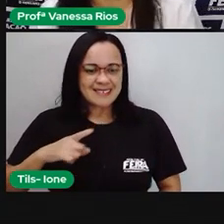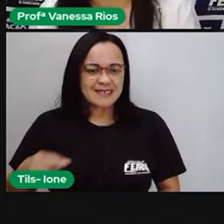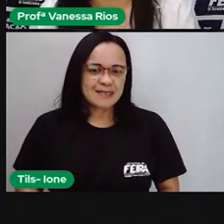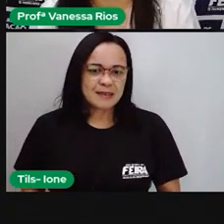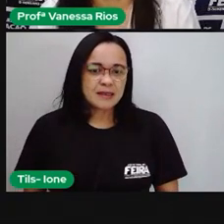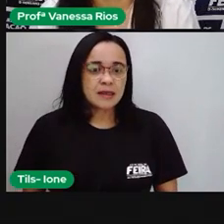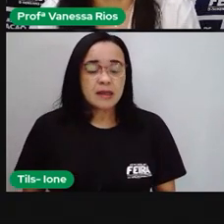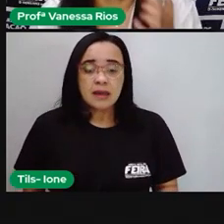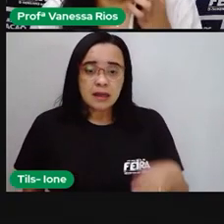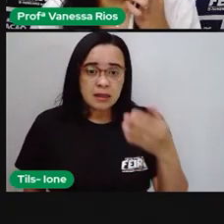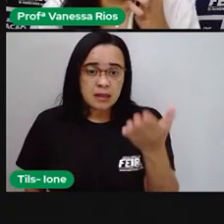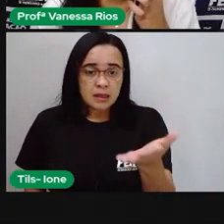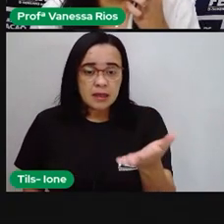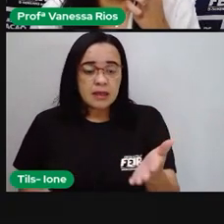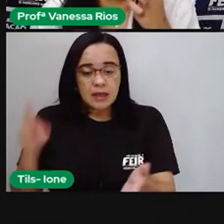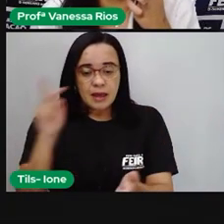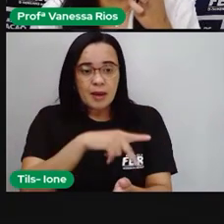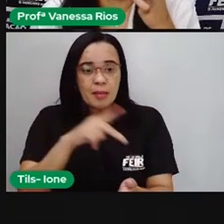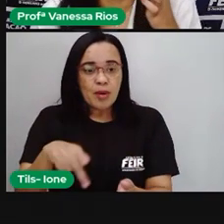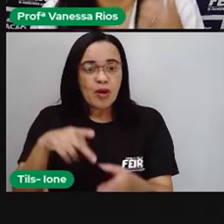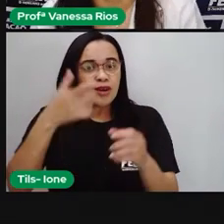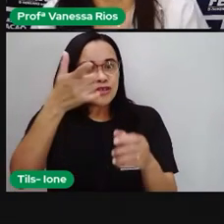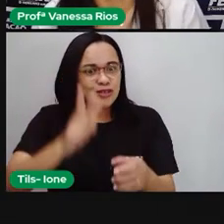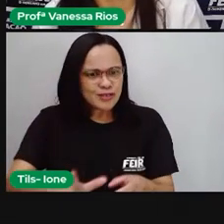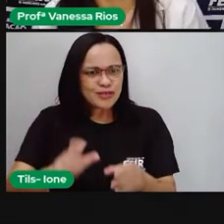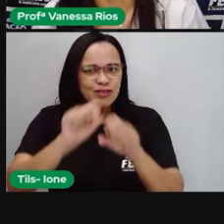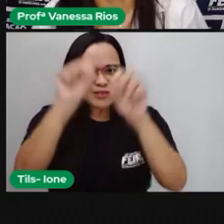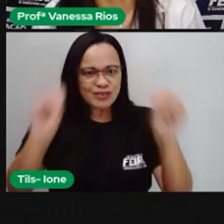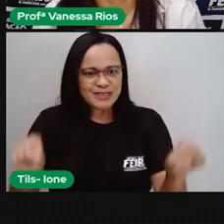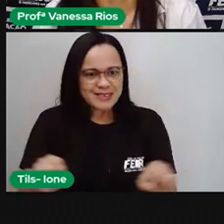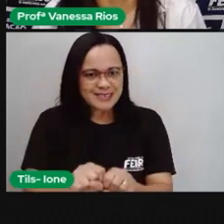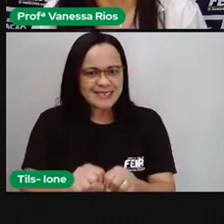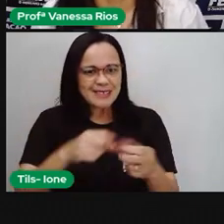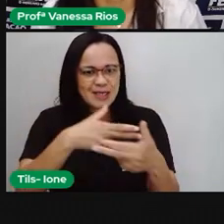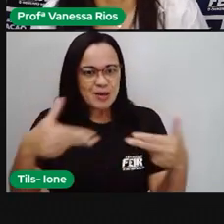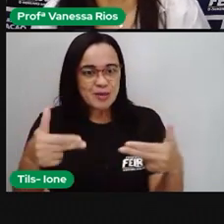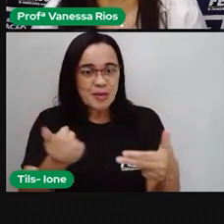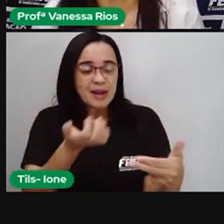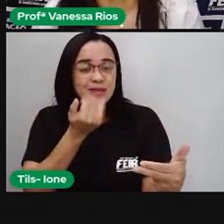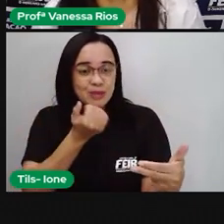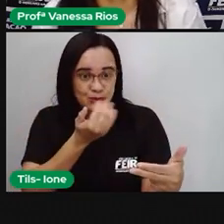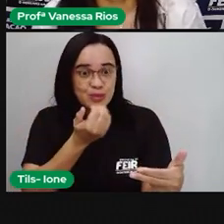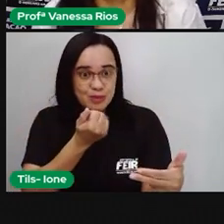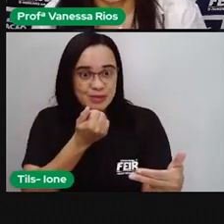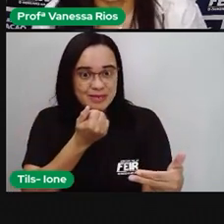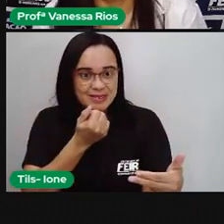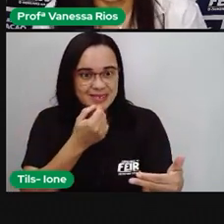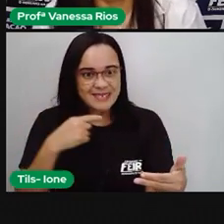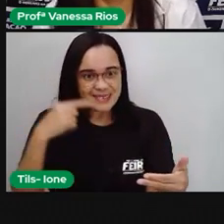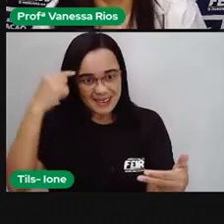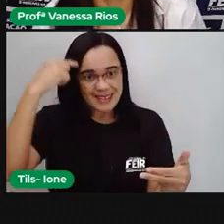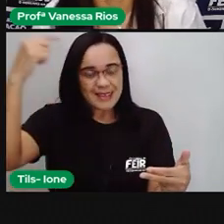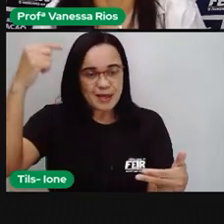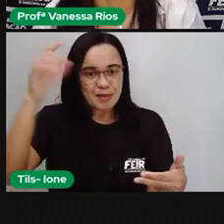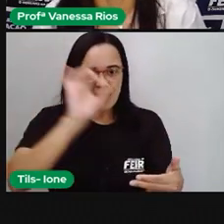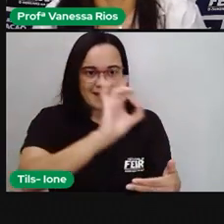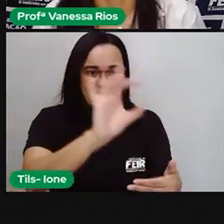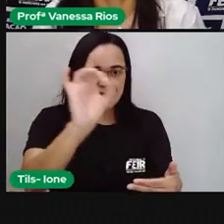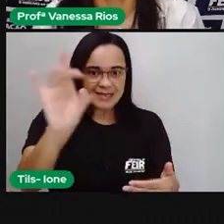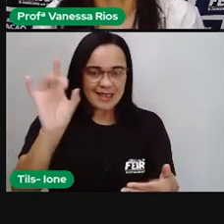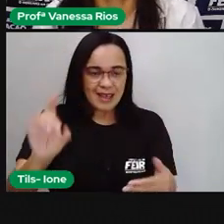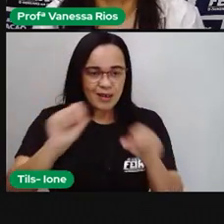E aí a Pró revisa um pouquinho sobre o sistema digestório, né? Que são aí os órgãos que fazem parte desse